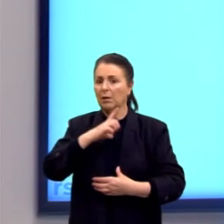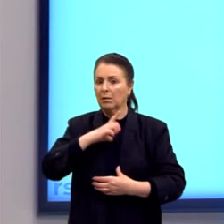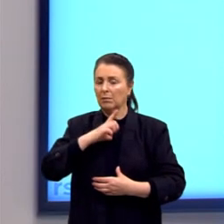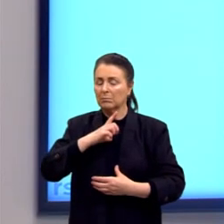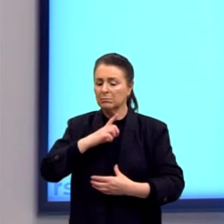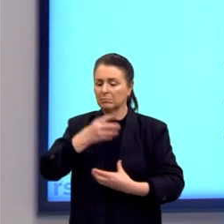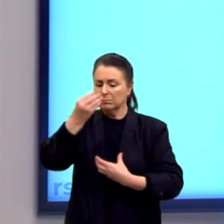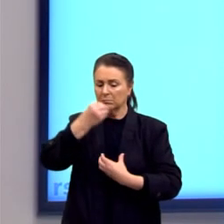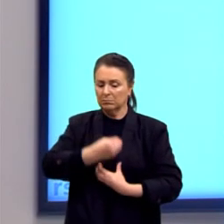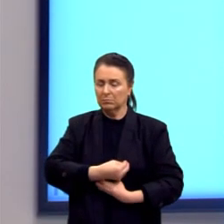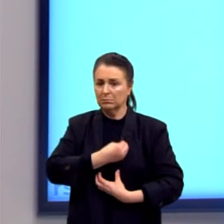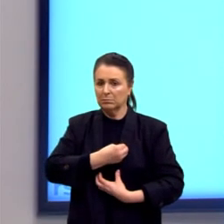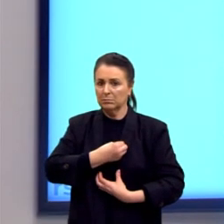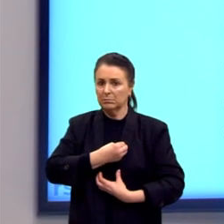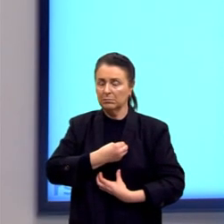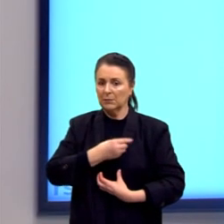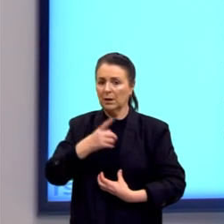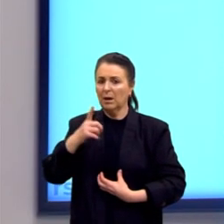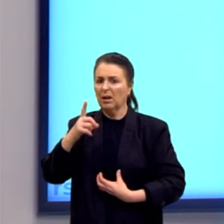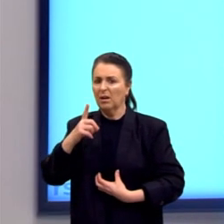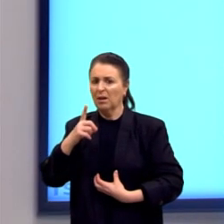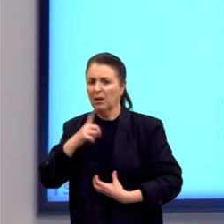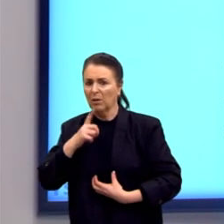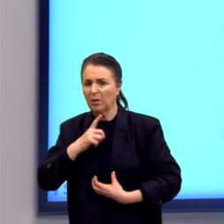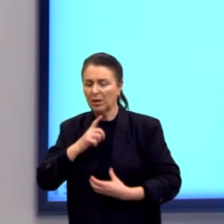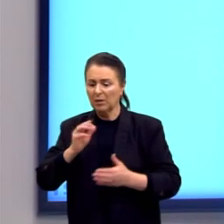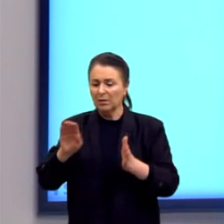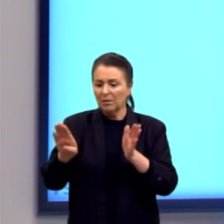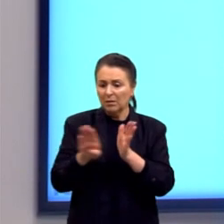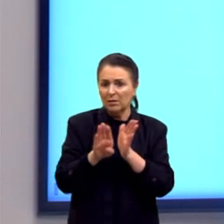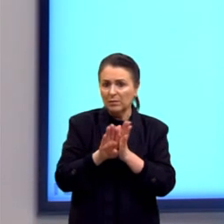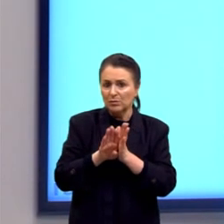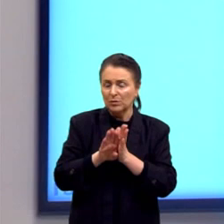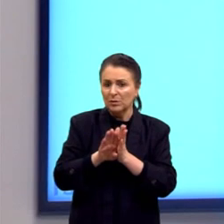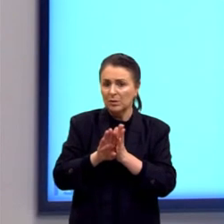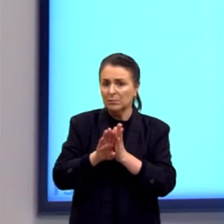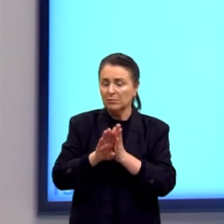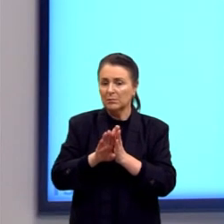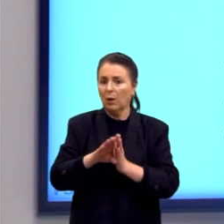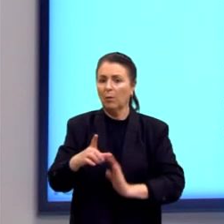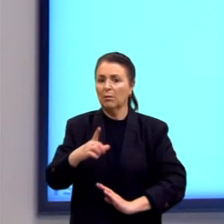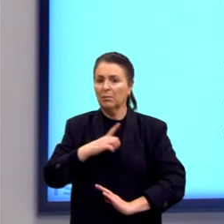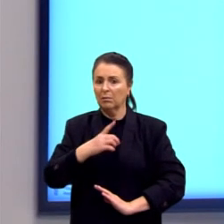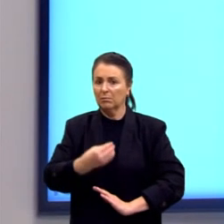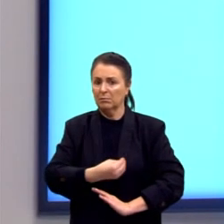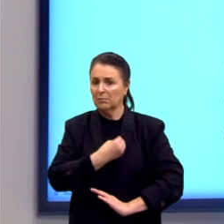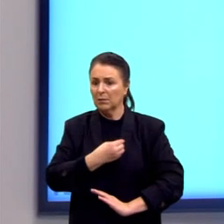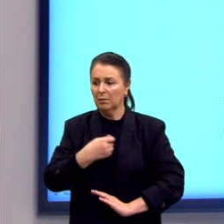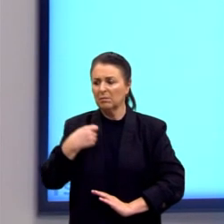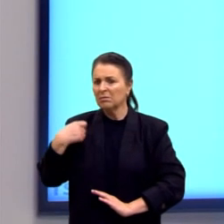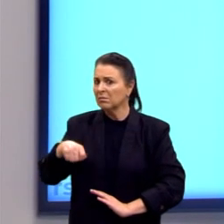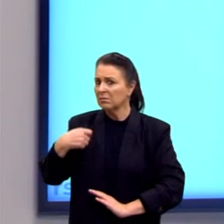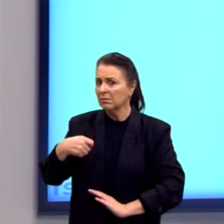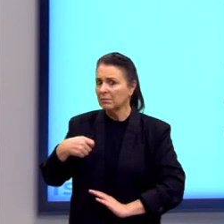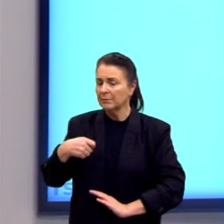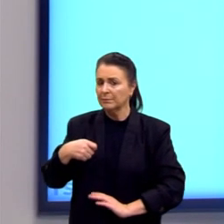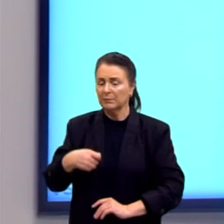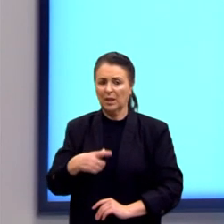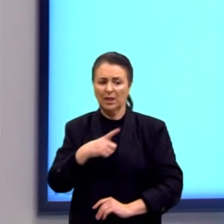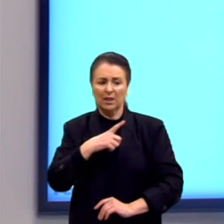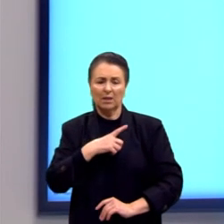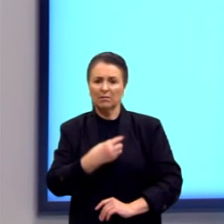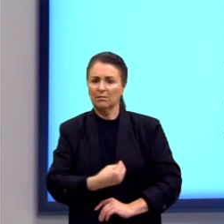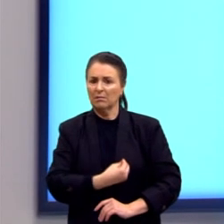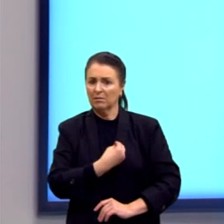contingência. O que quero dizer é que, por definição, a existência não é necessidade. Existir é